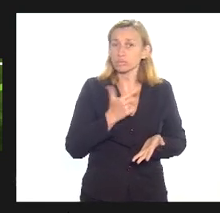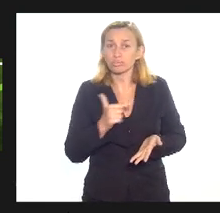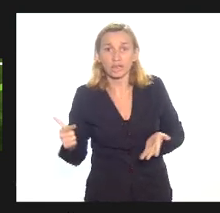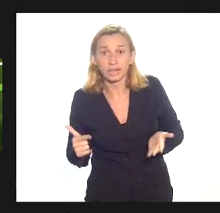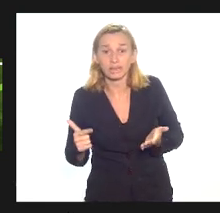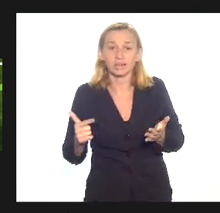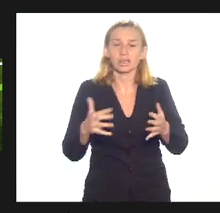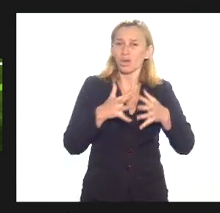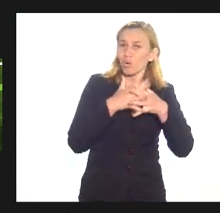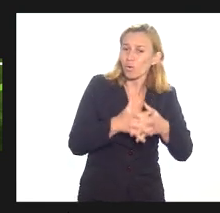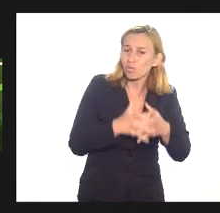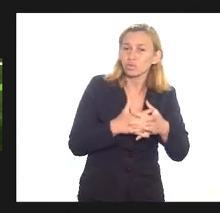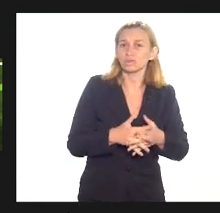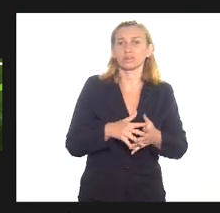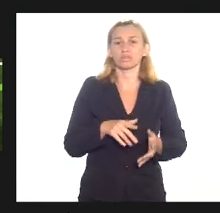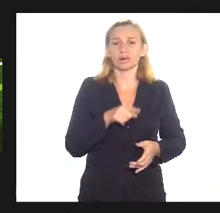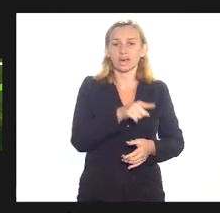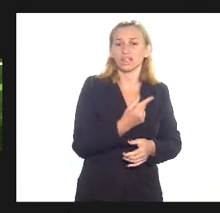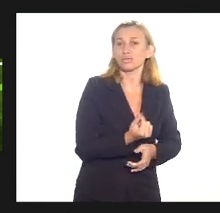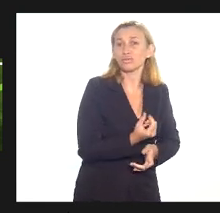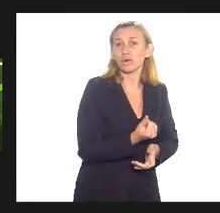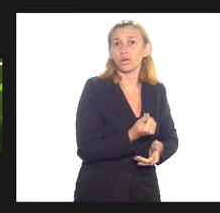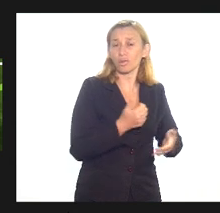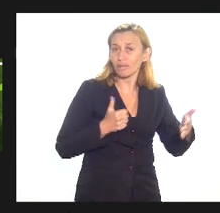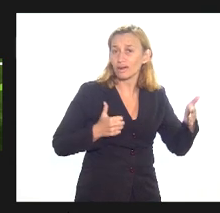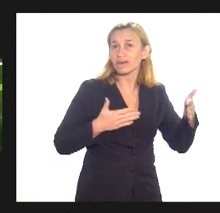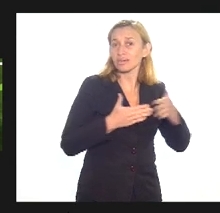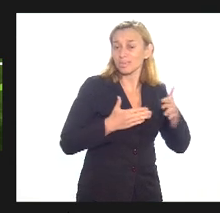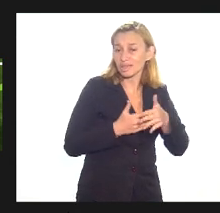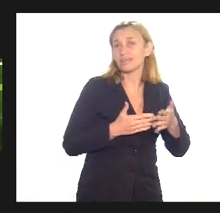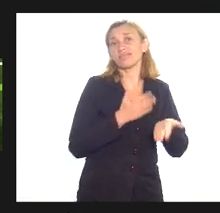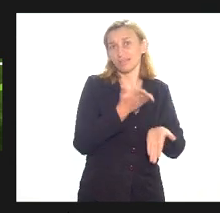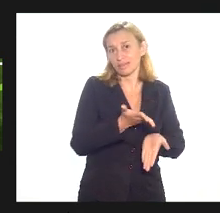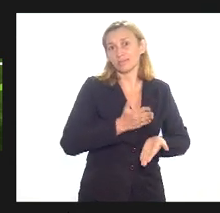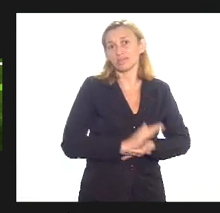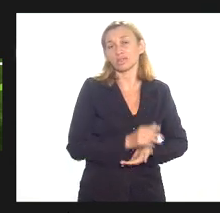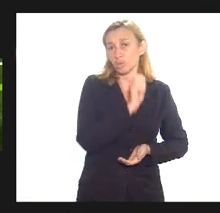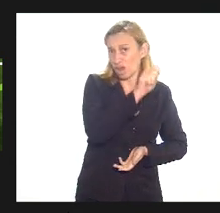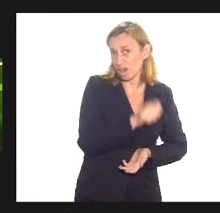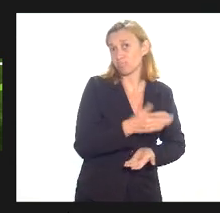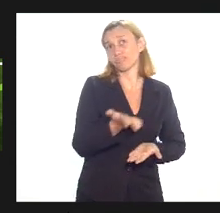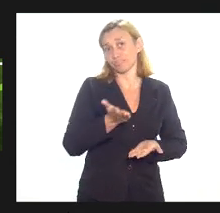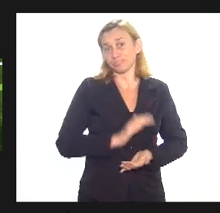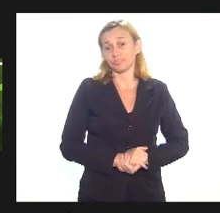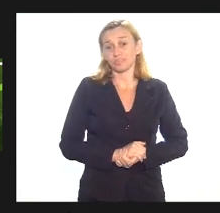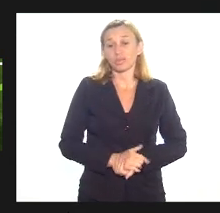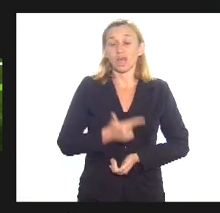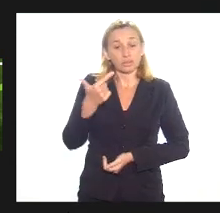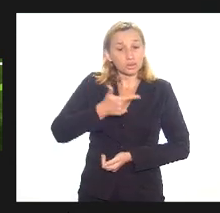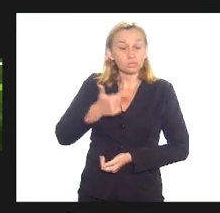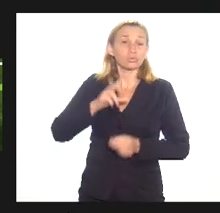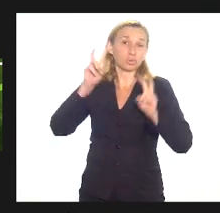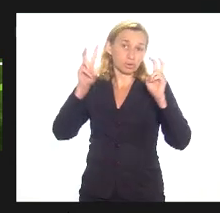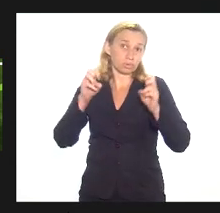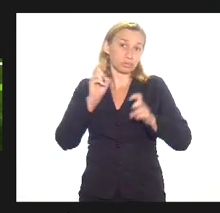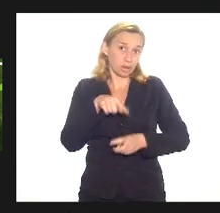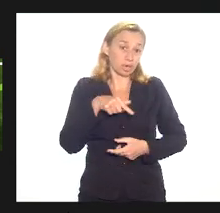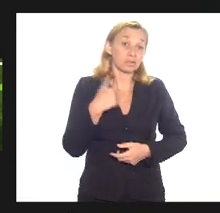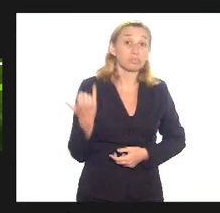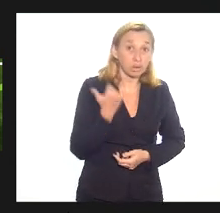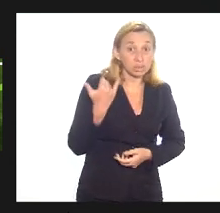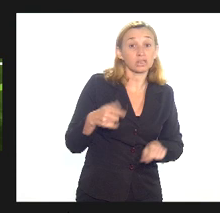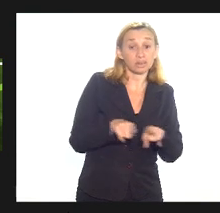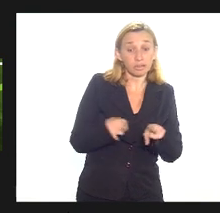impactar ali no no preço no ágio que vai ter do leilão a segunda questão e isso é